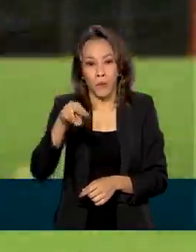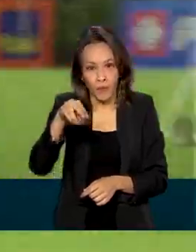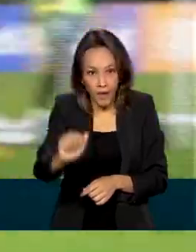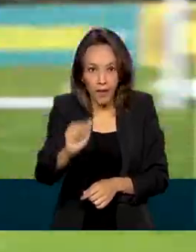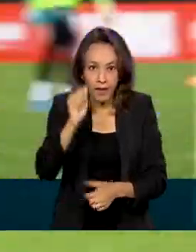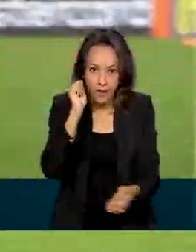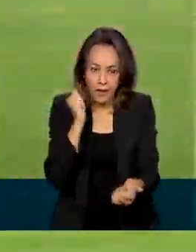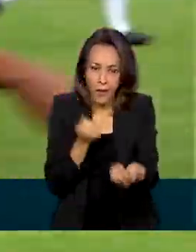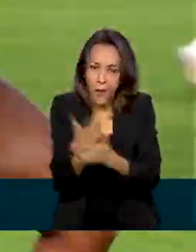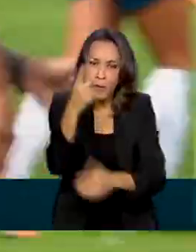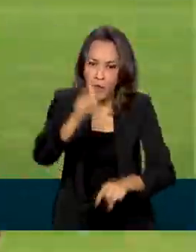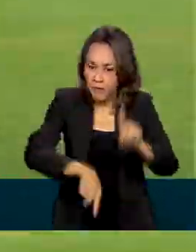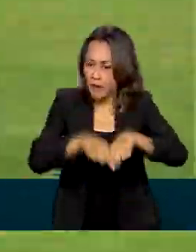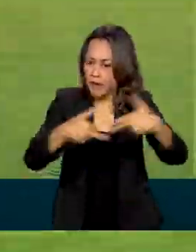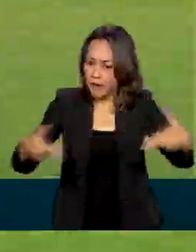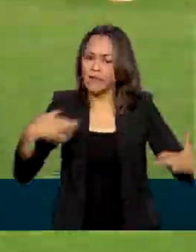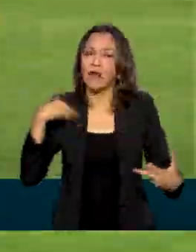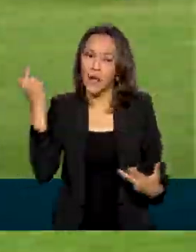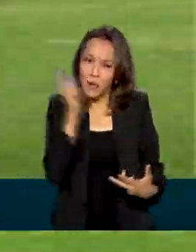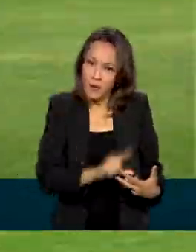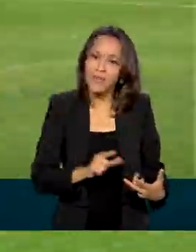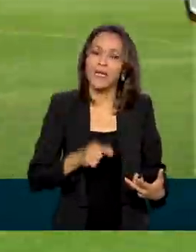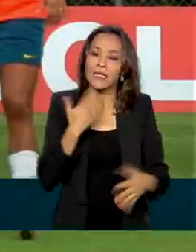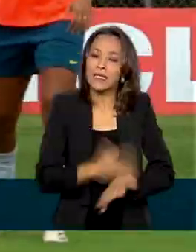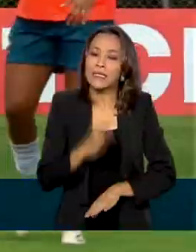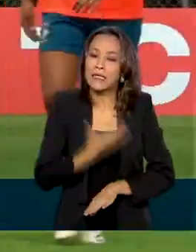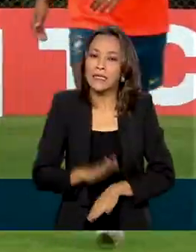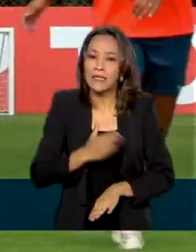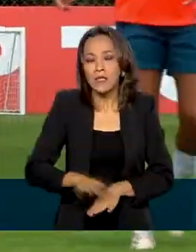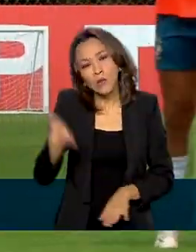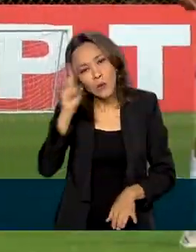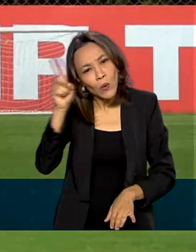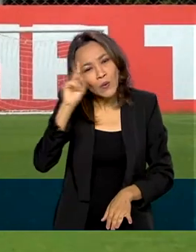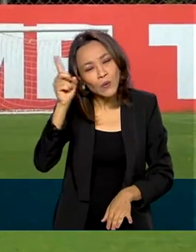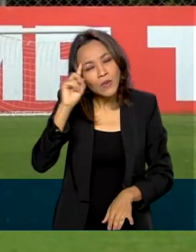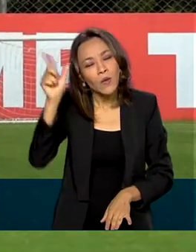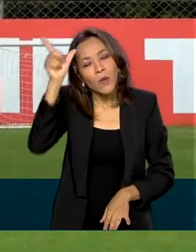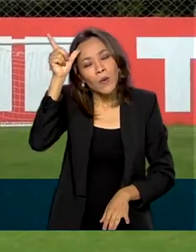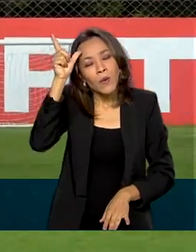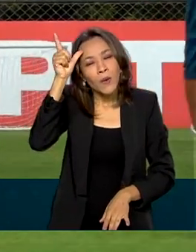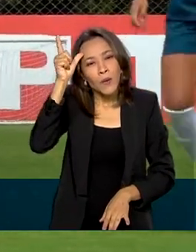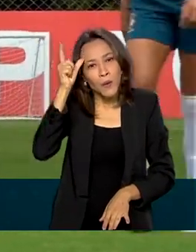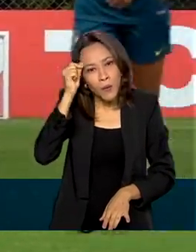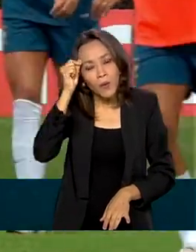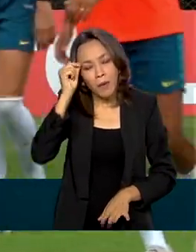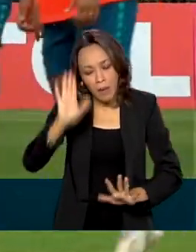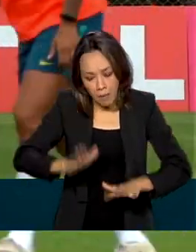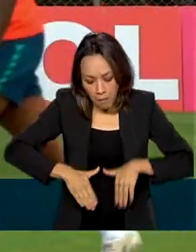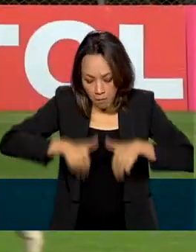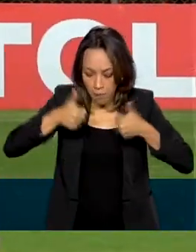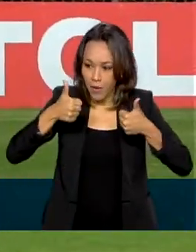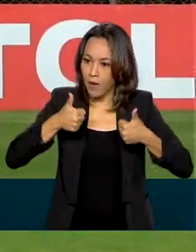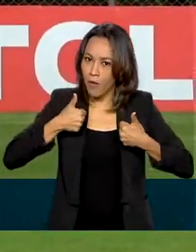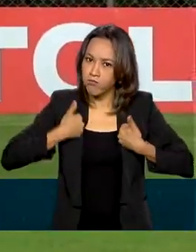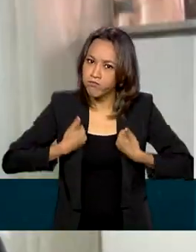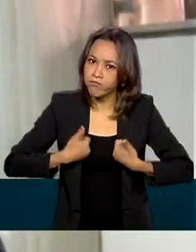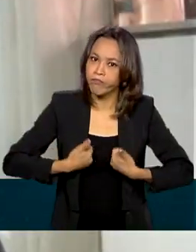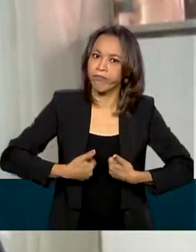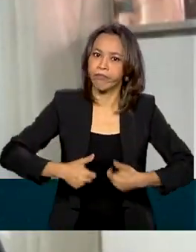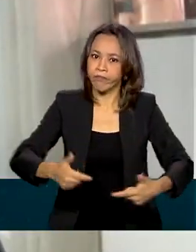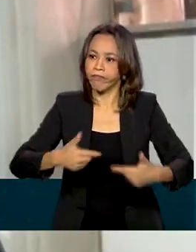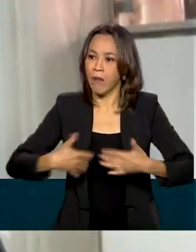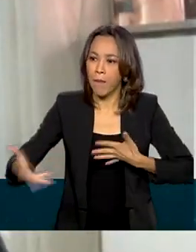E assim, ela consegue treinar todos os dias com tranquilidade para aumentar o desempenho em campo.